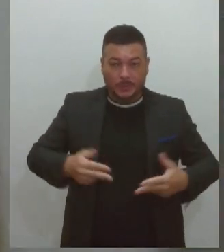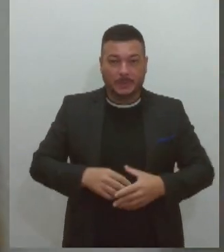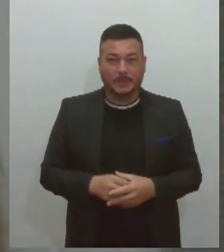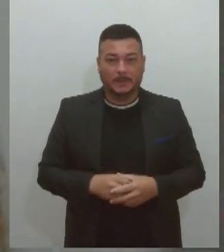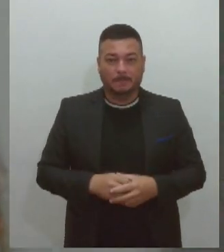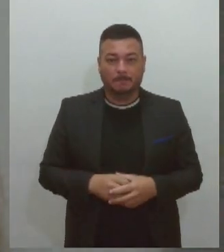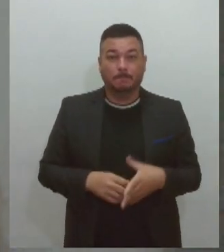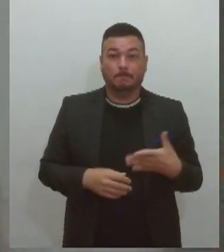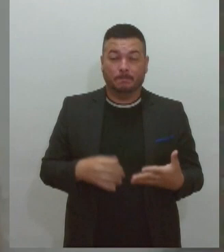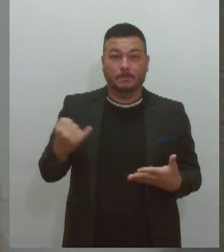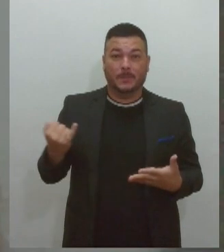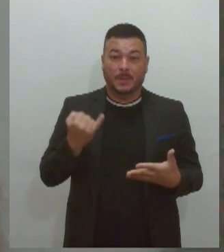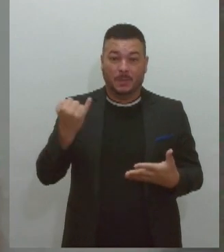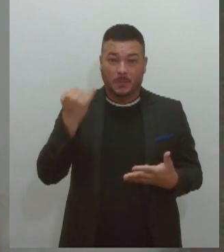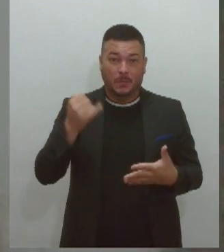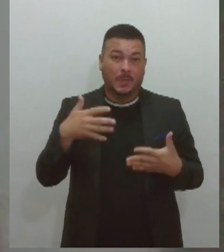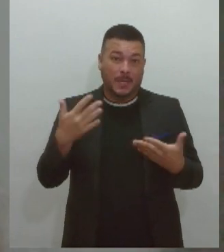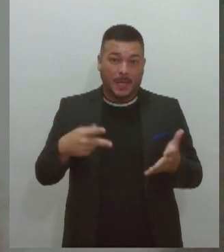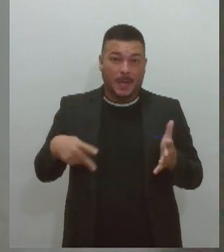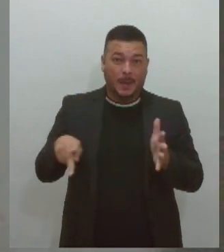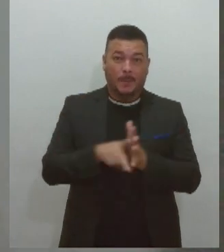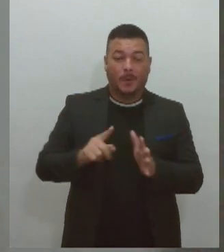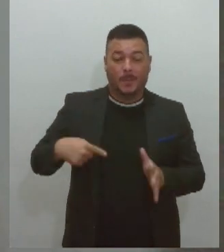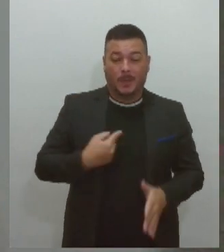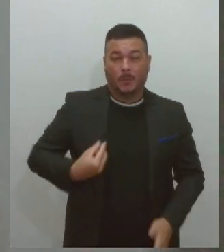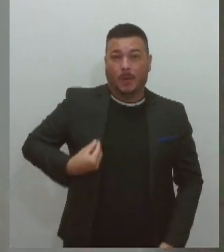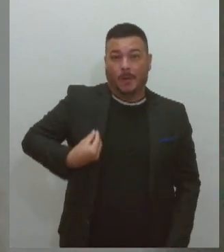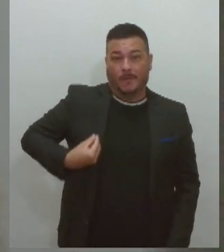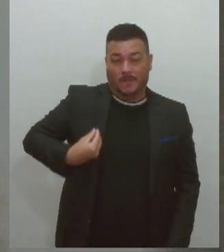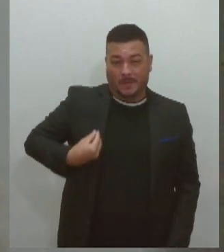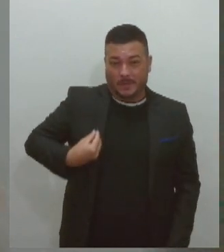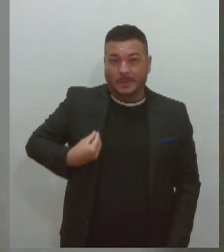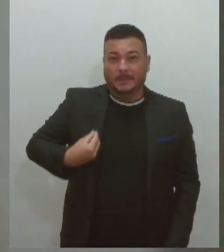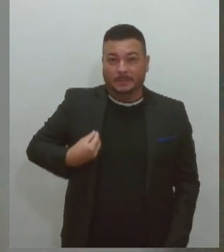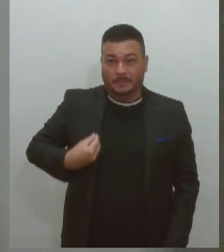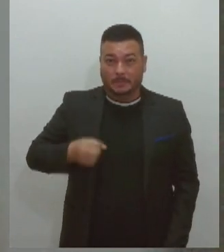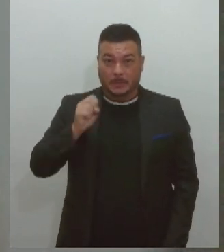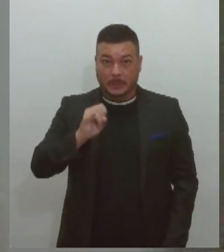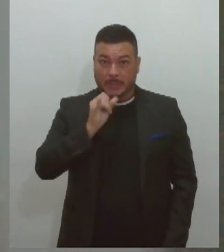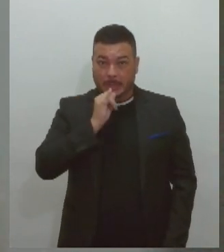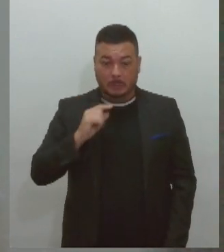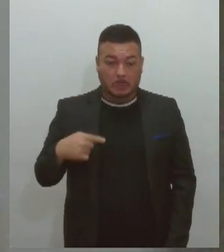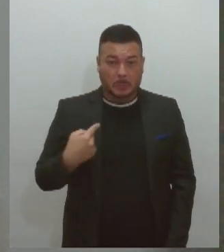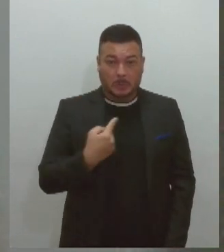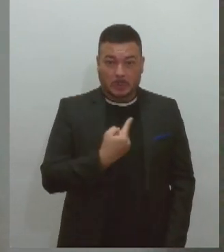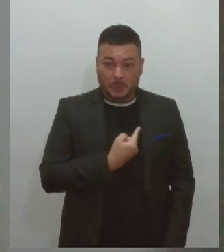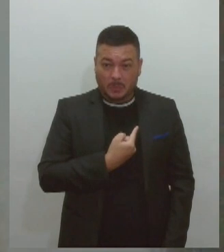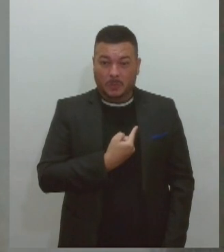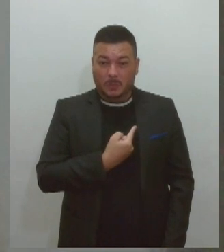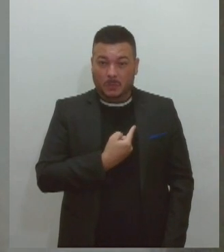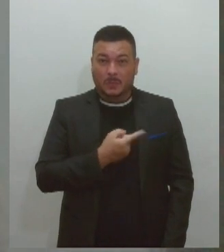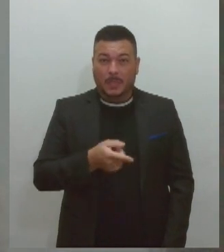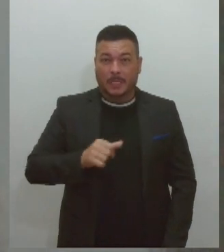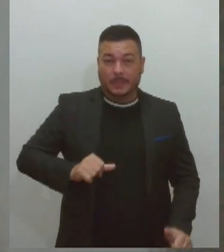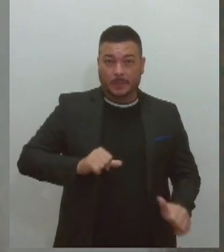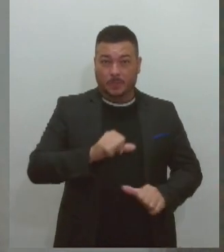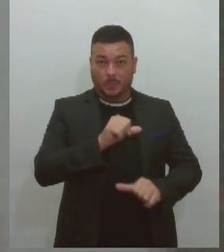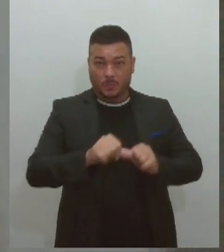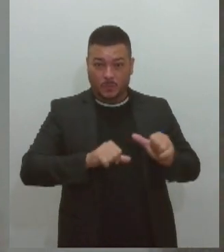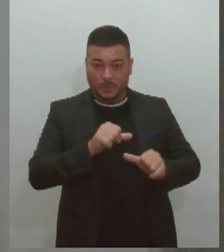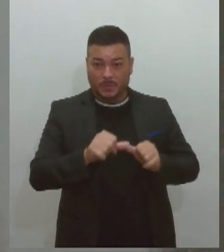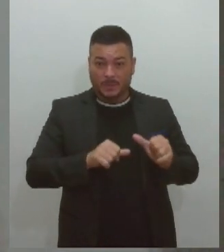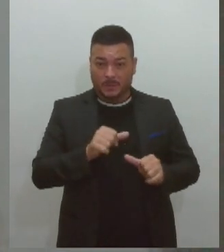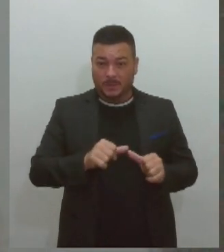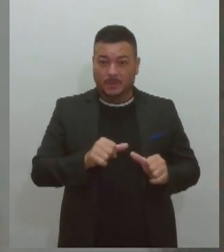relativa à nossa própria sobrevivência, né? Se nós não darmos essa importância, como ser vivos que